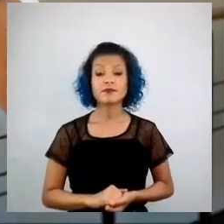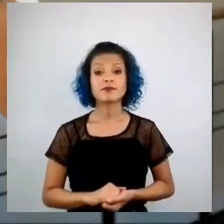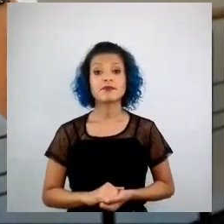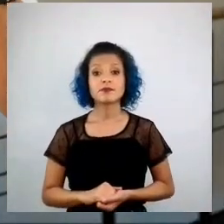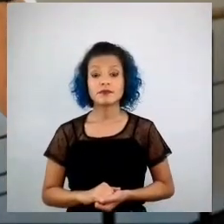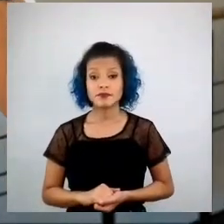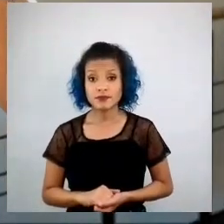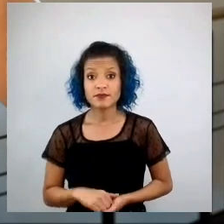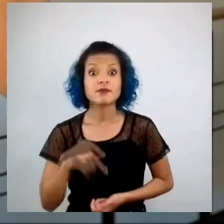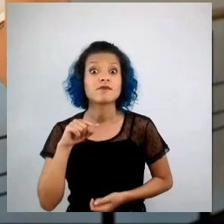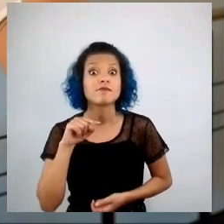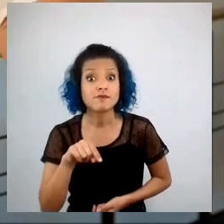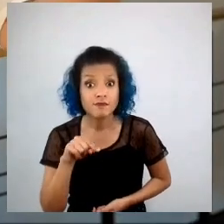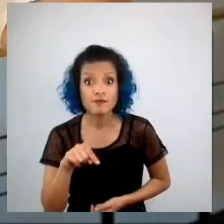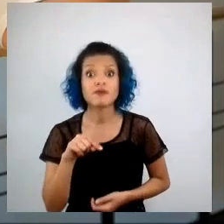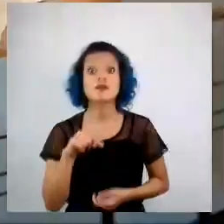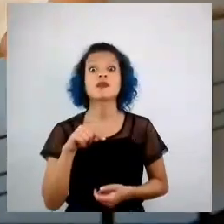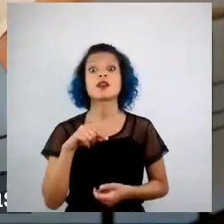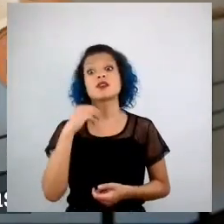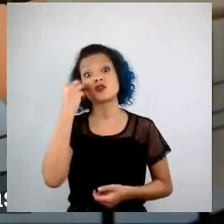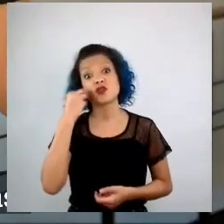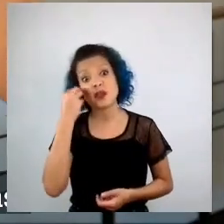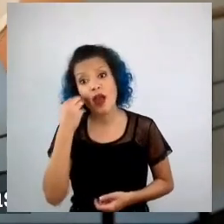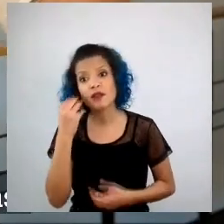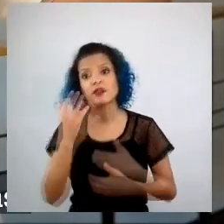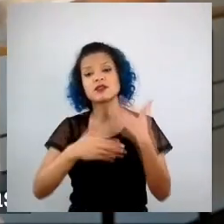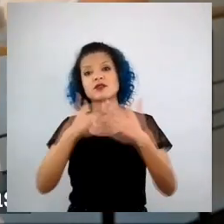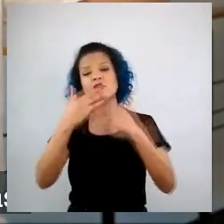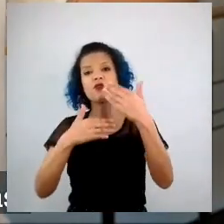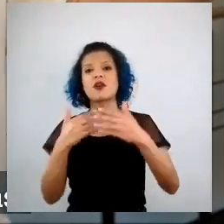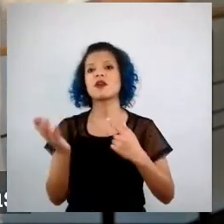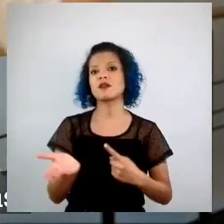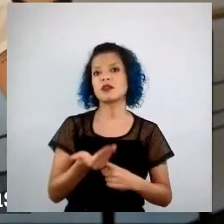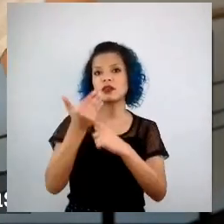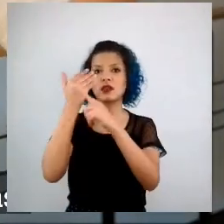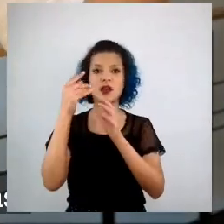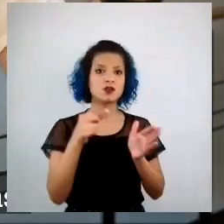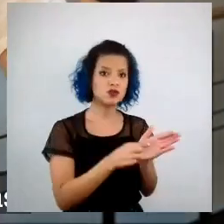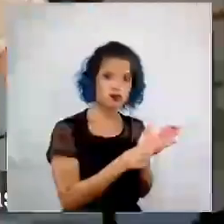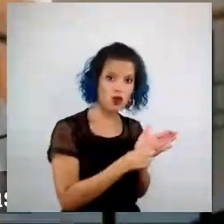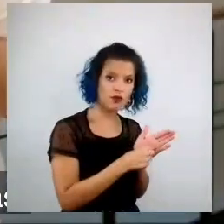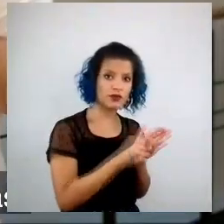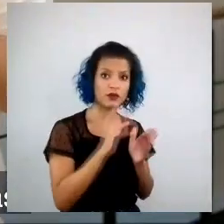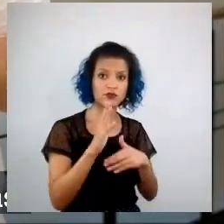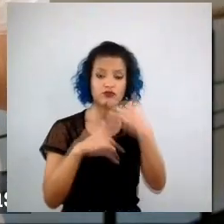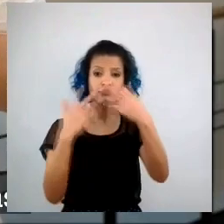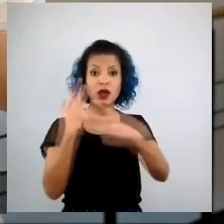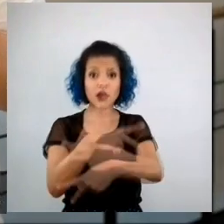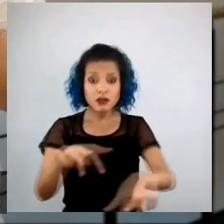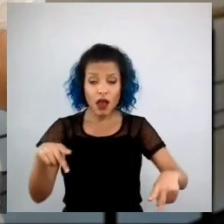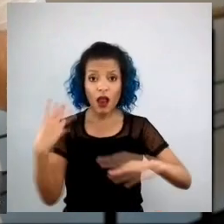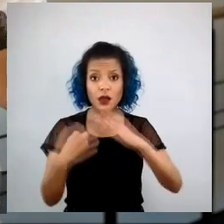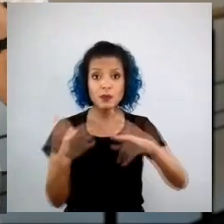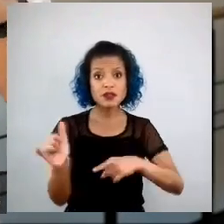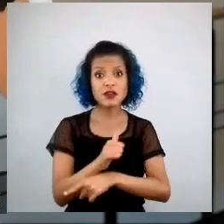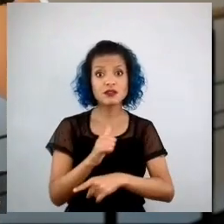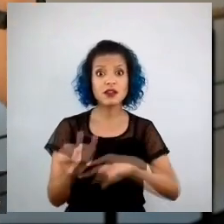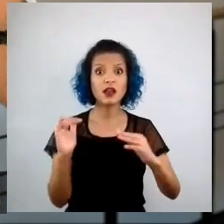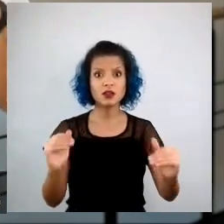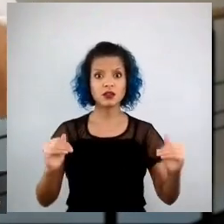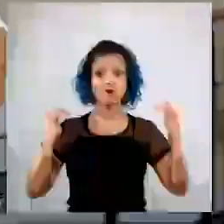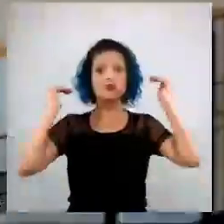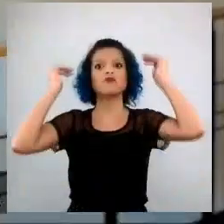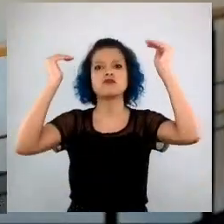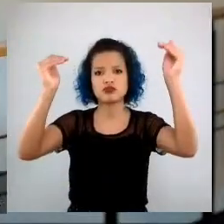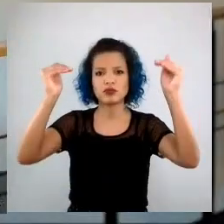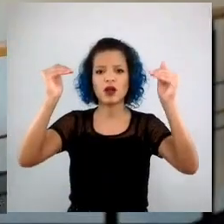tecnologia e software para ajudar as empresas a mudar o patamar de relevância das suas estratégias, a gente acabou aprendendo